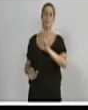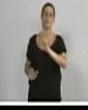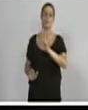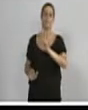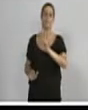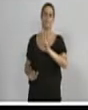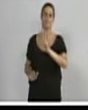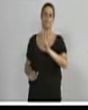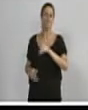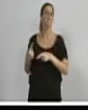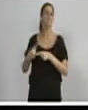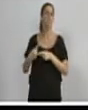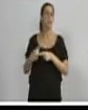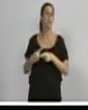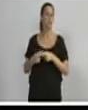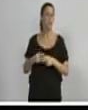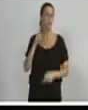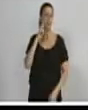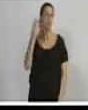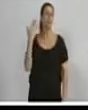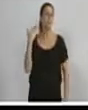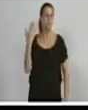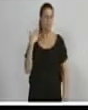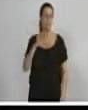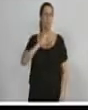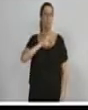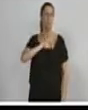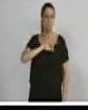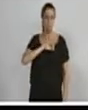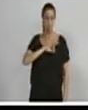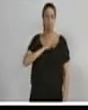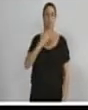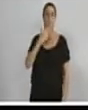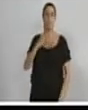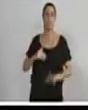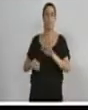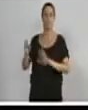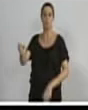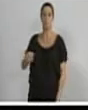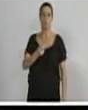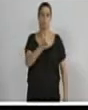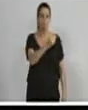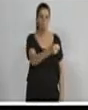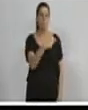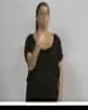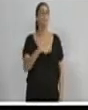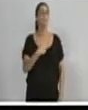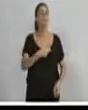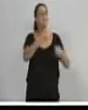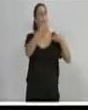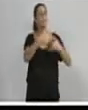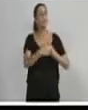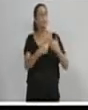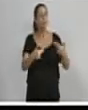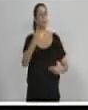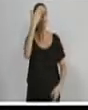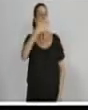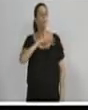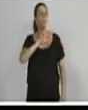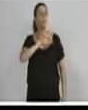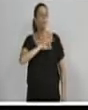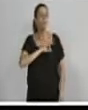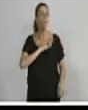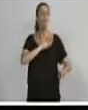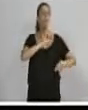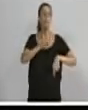o petista ter sido levado para prestar depoimento coercitivo pela Polícia Federal. Todos nós acompanhamos. Todas as declarações